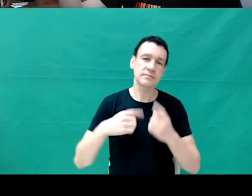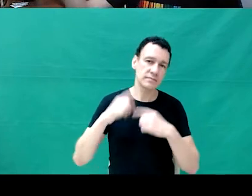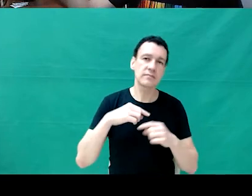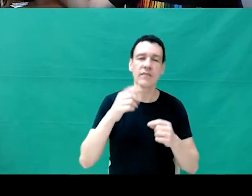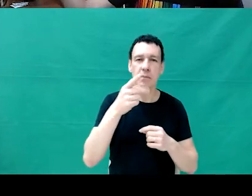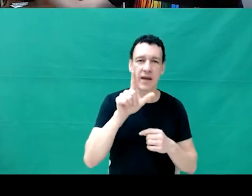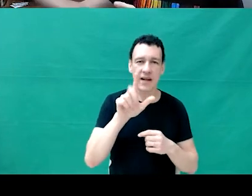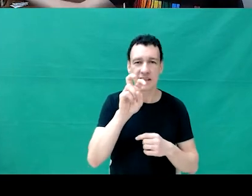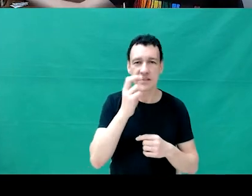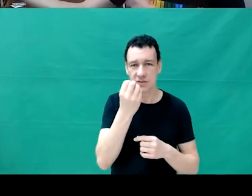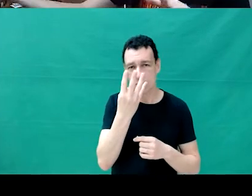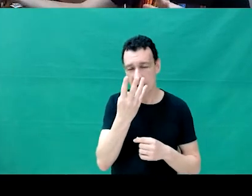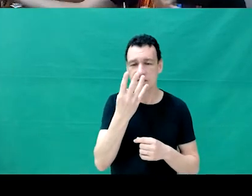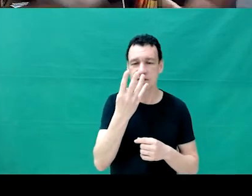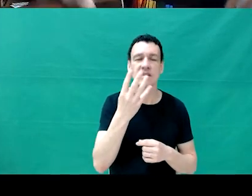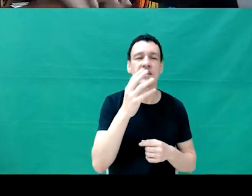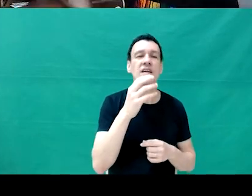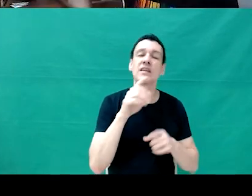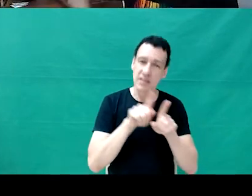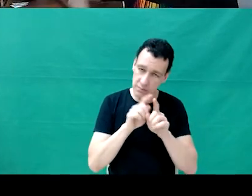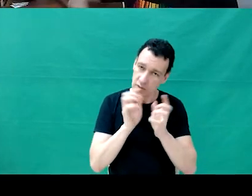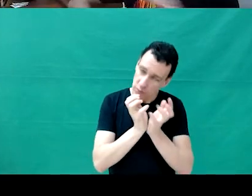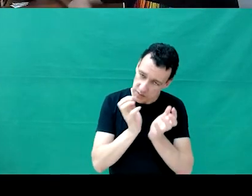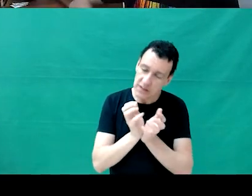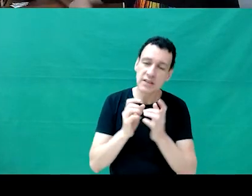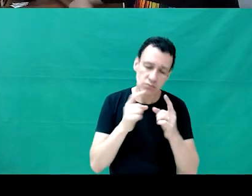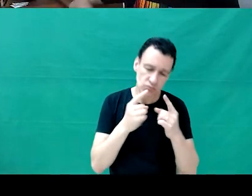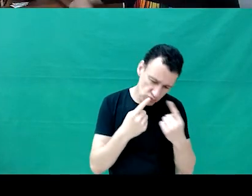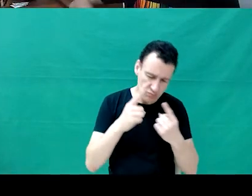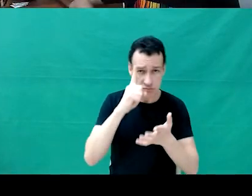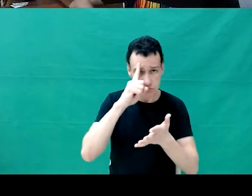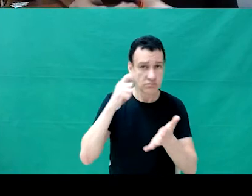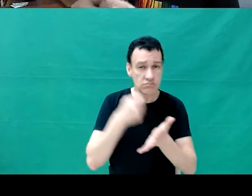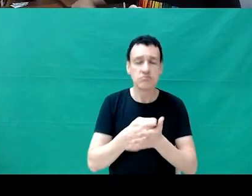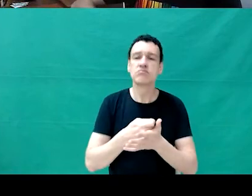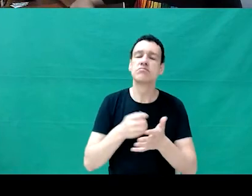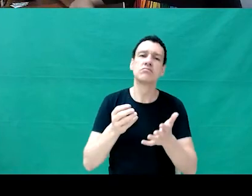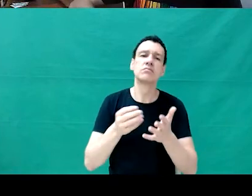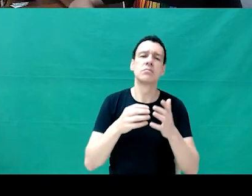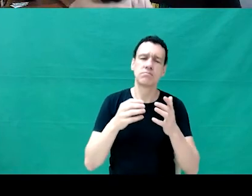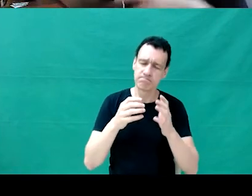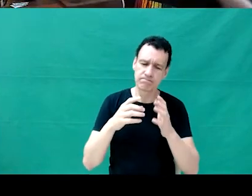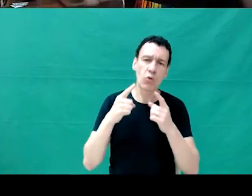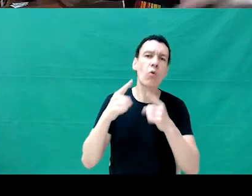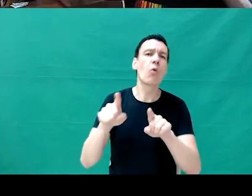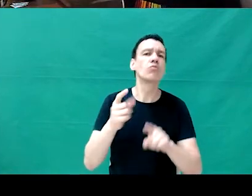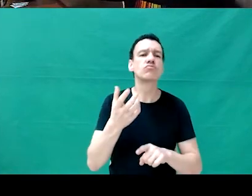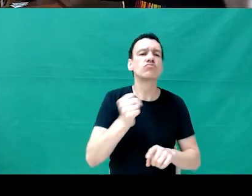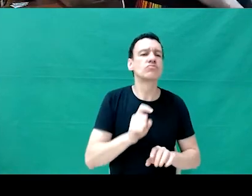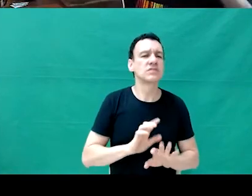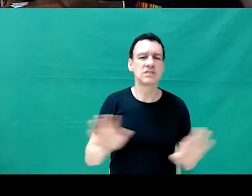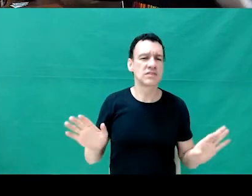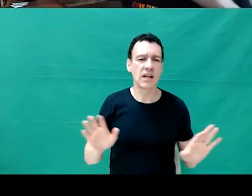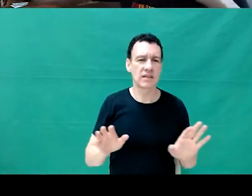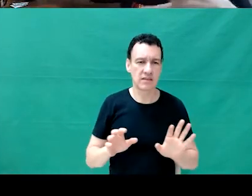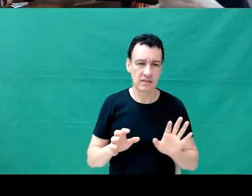504, que o comitê também decidiu se posicionar e ser contra. Então, são coisas que a gente